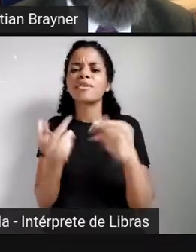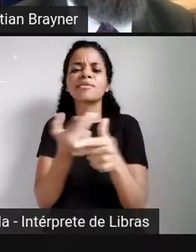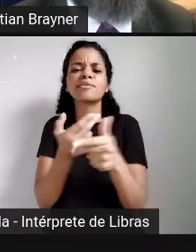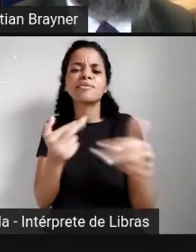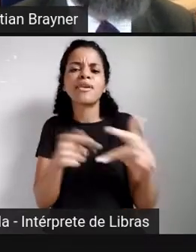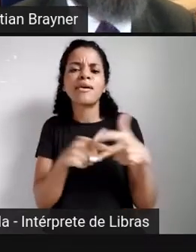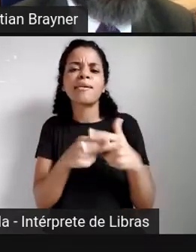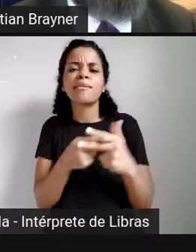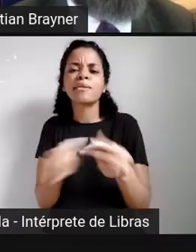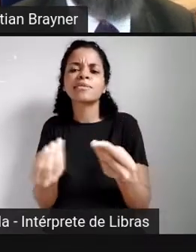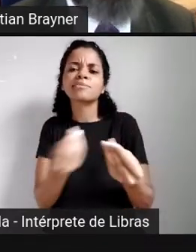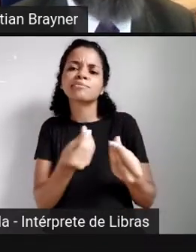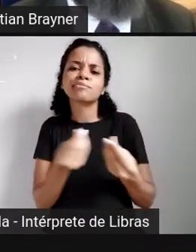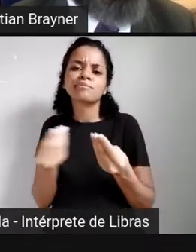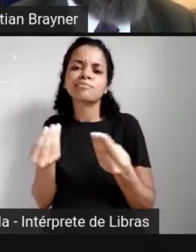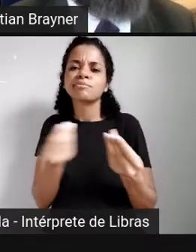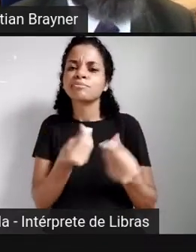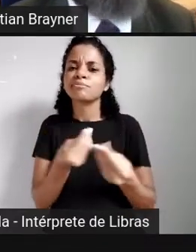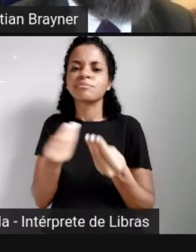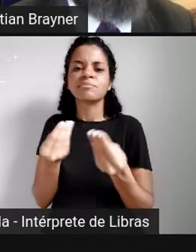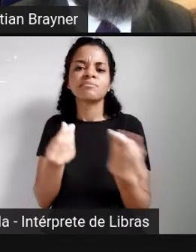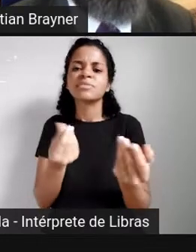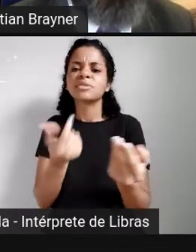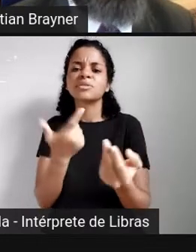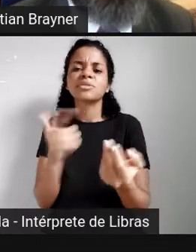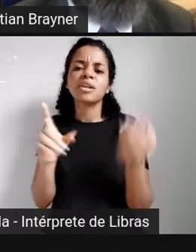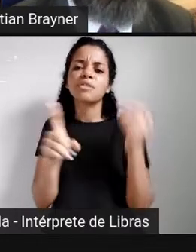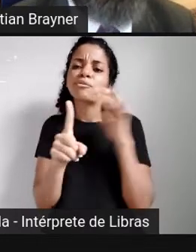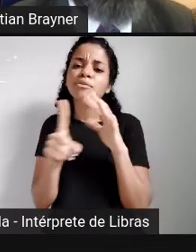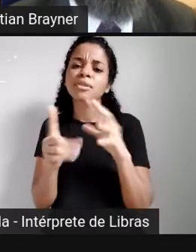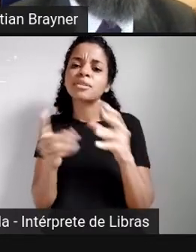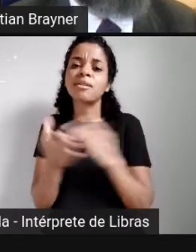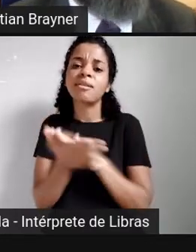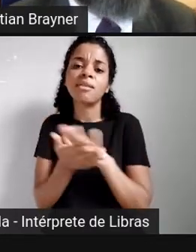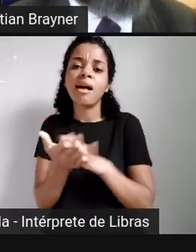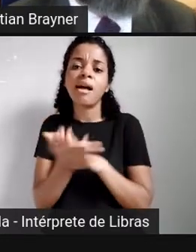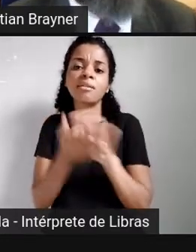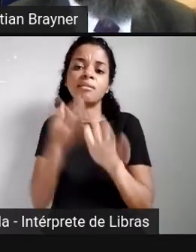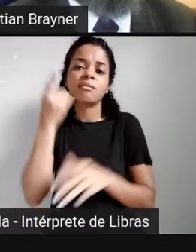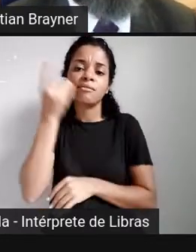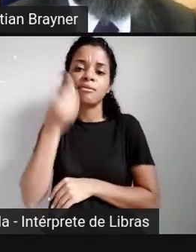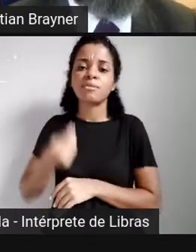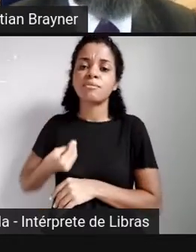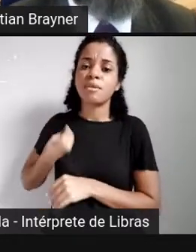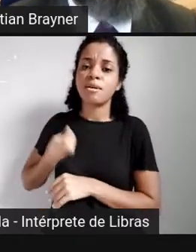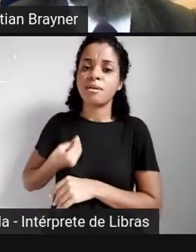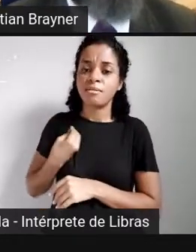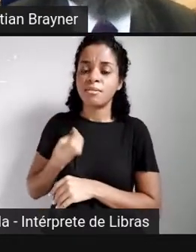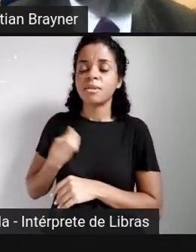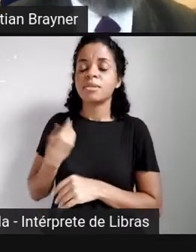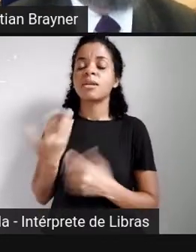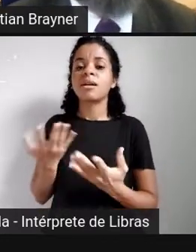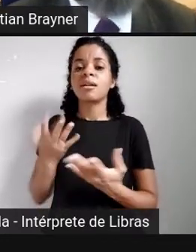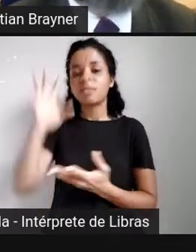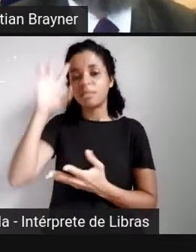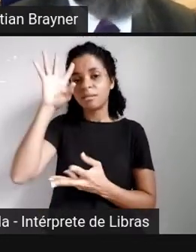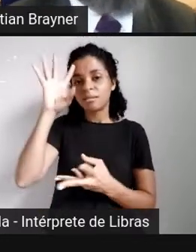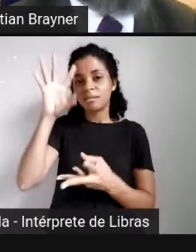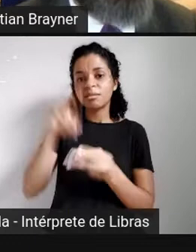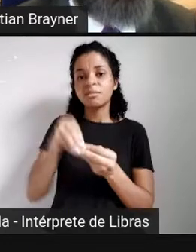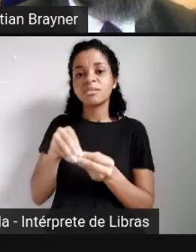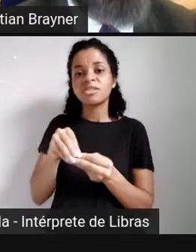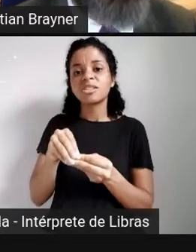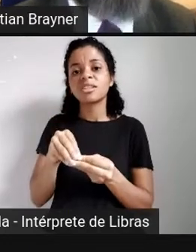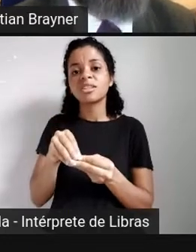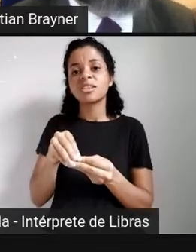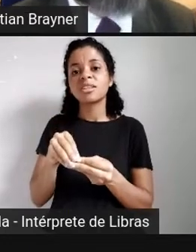das bancadas, das lideranças ou do parlamentar de forma individualizada. Então, eu concluo que ela se torna uma ferramenta parlamentar não